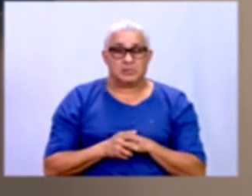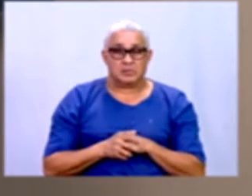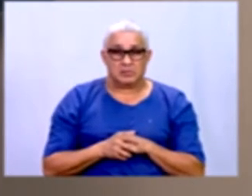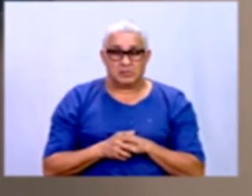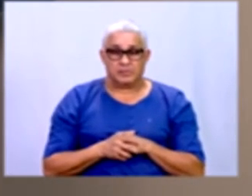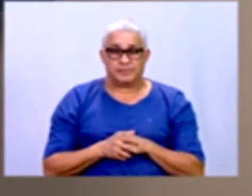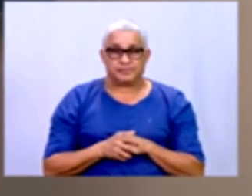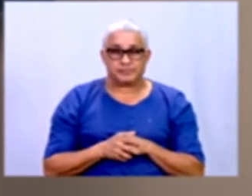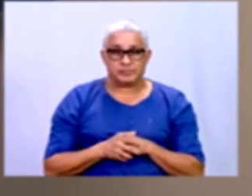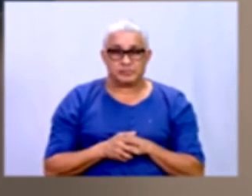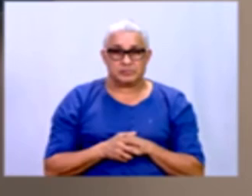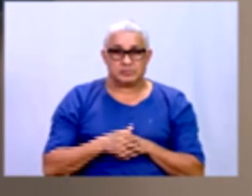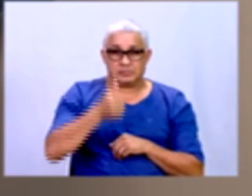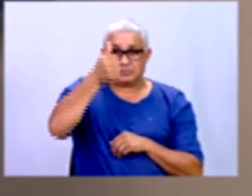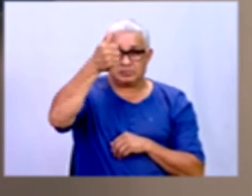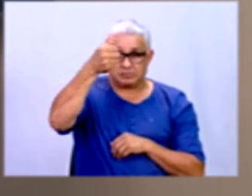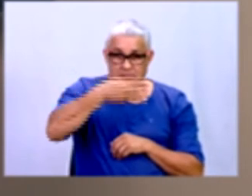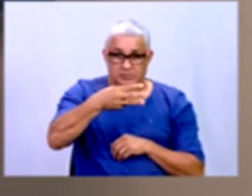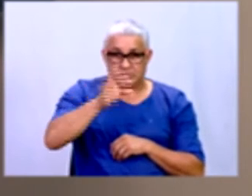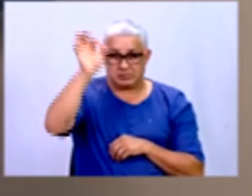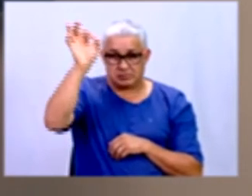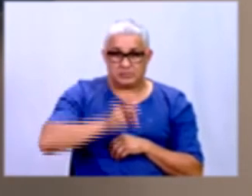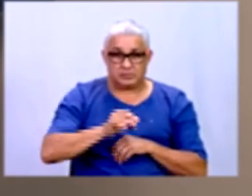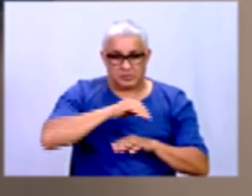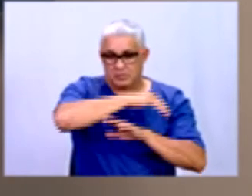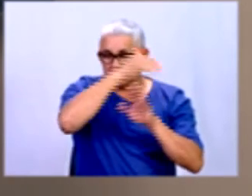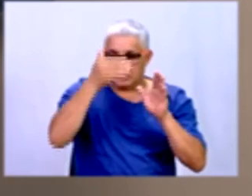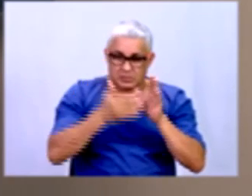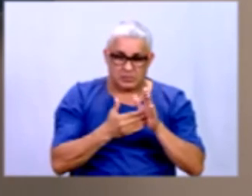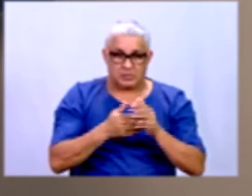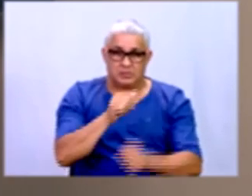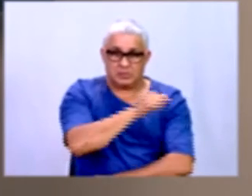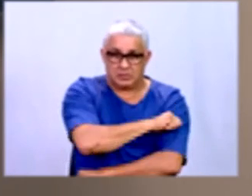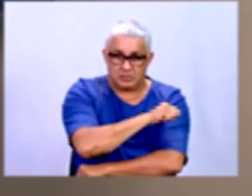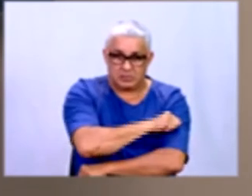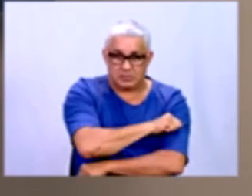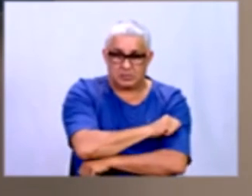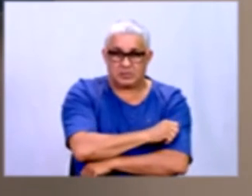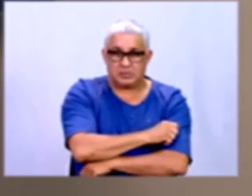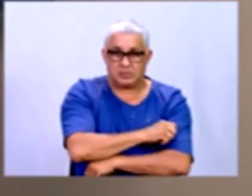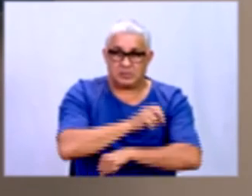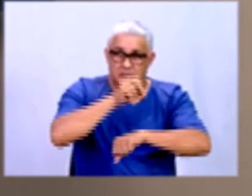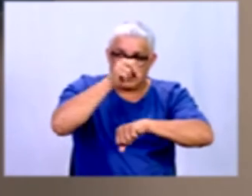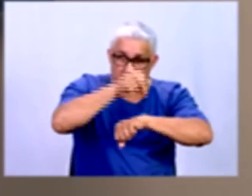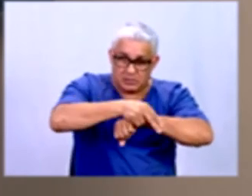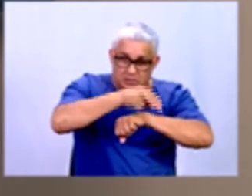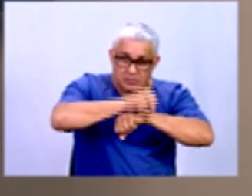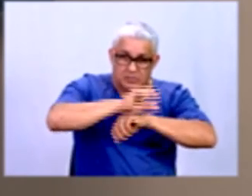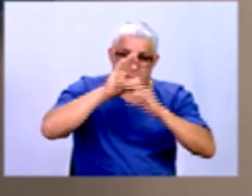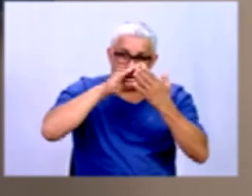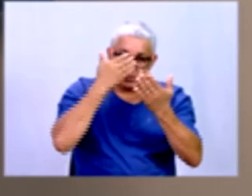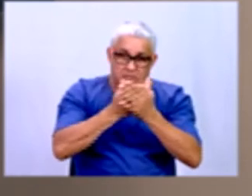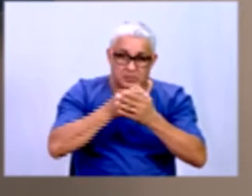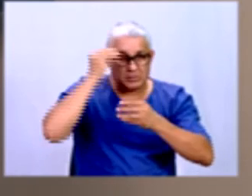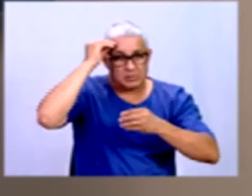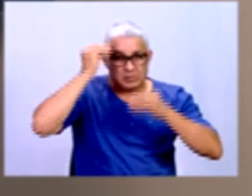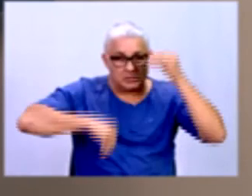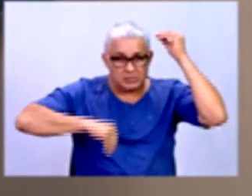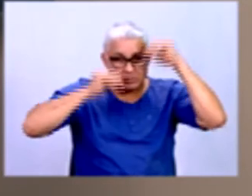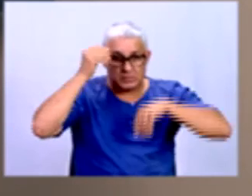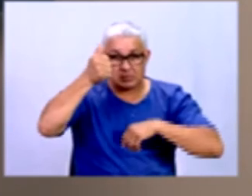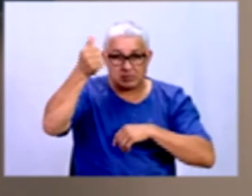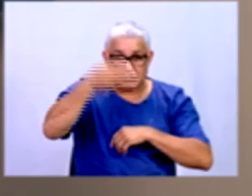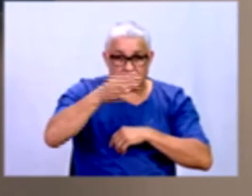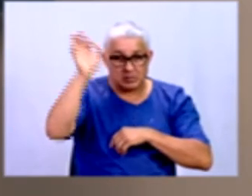nesse caso aqui, 13% do total de alunos matriculados desistiram. Aí,